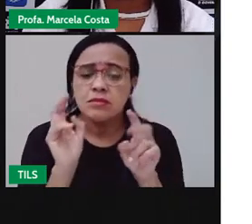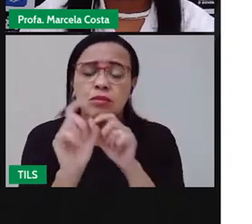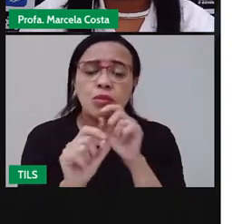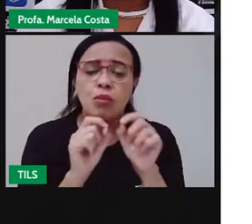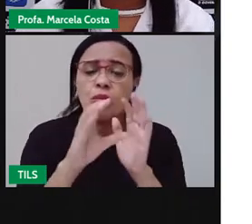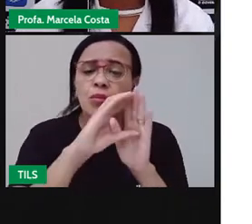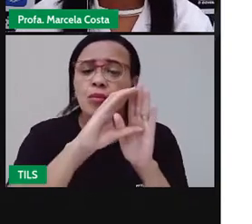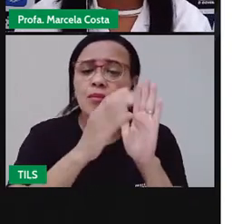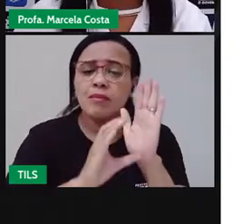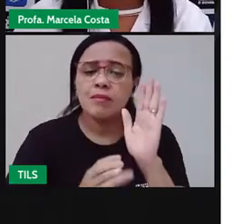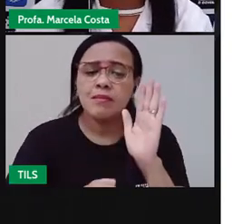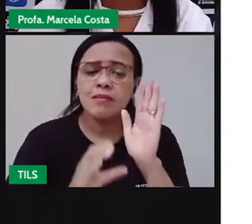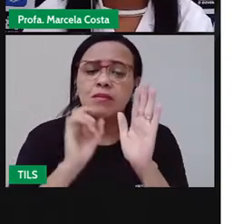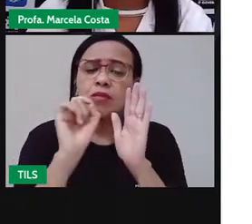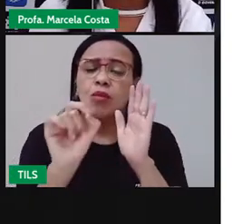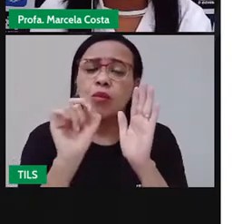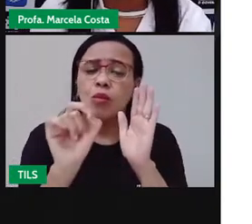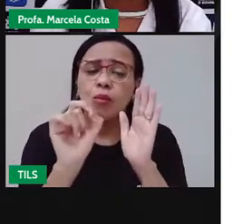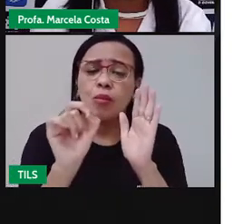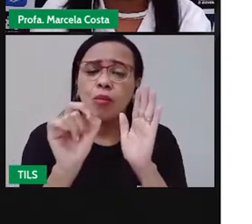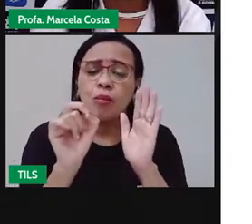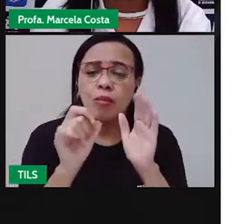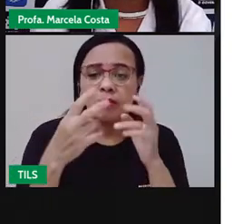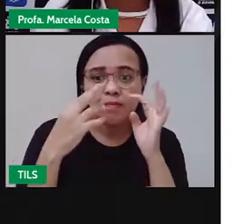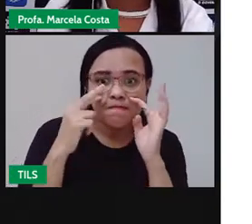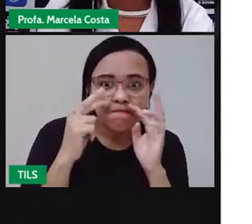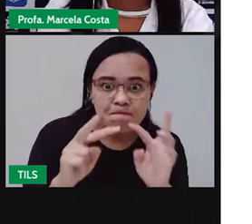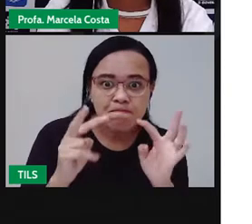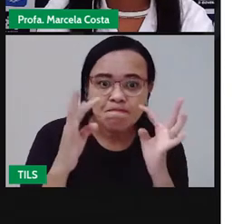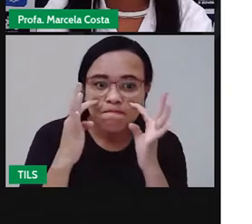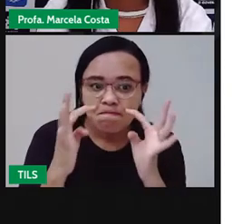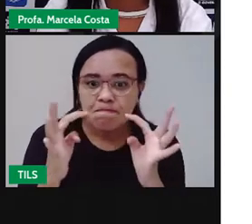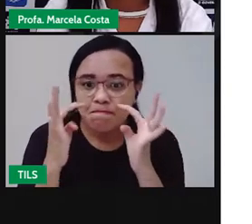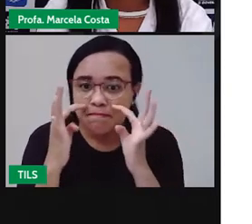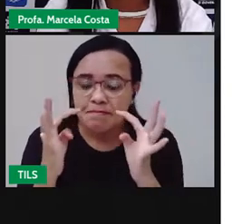Que características foram essas que você observou?